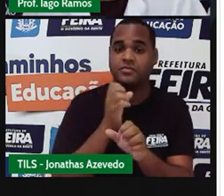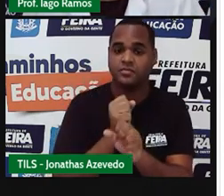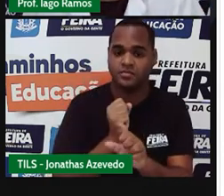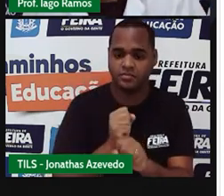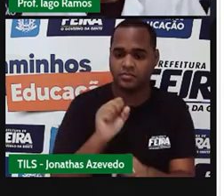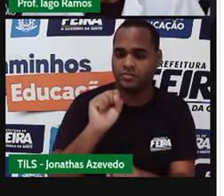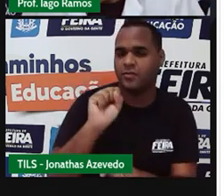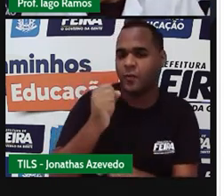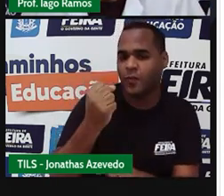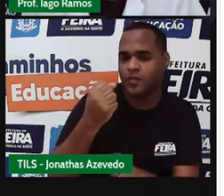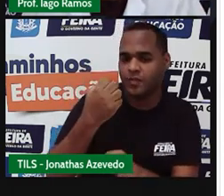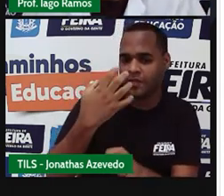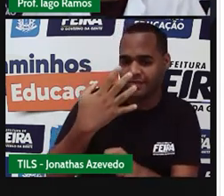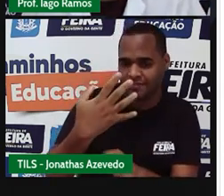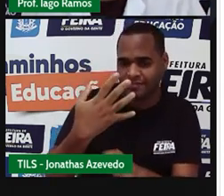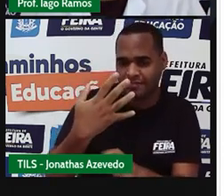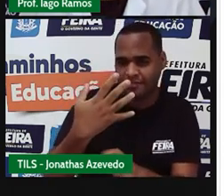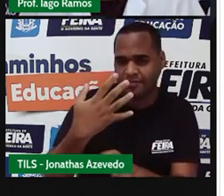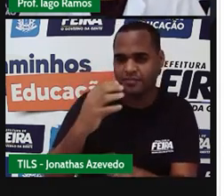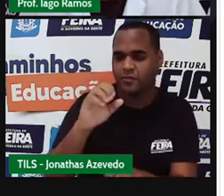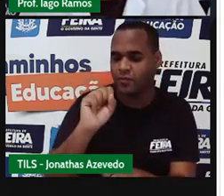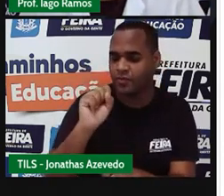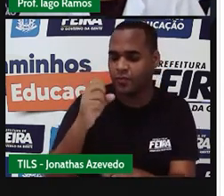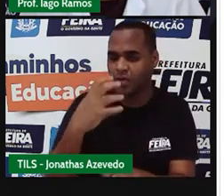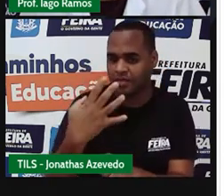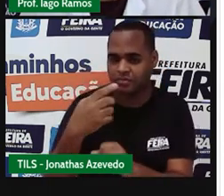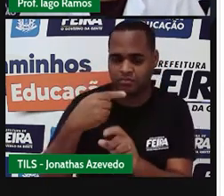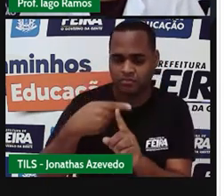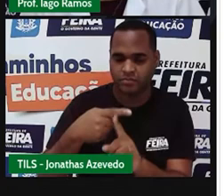84 com 48.